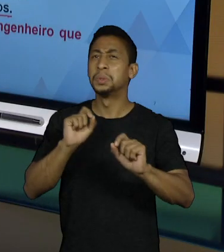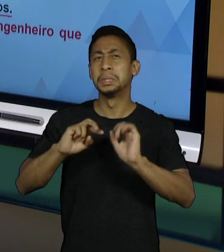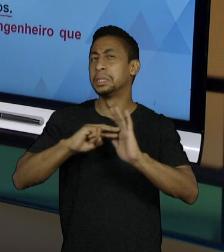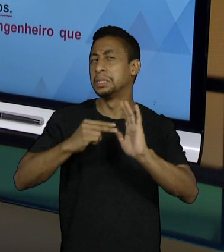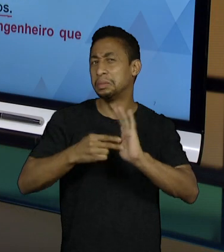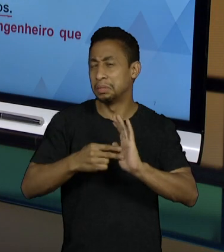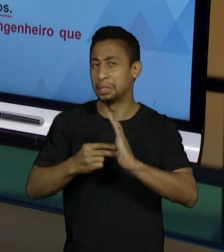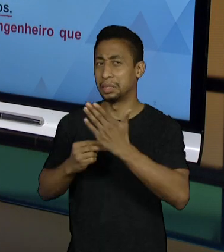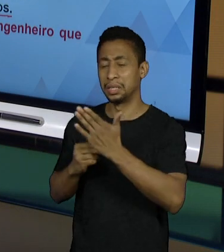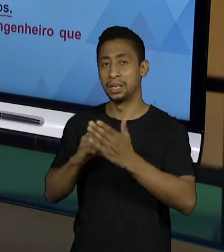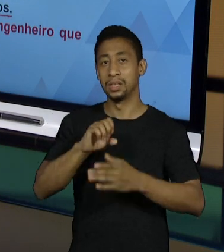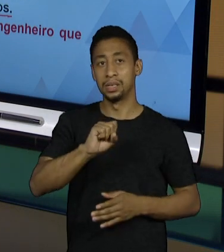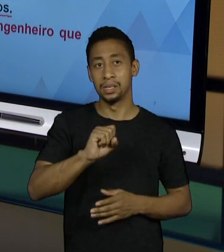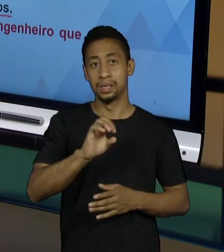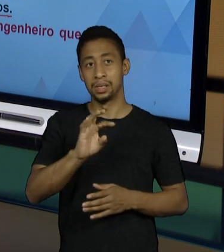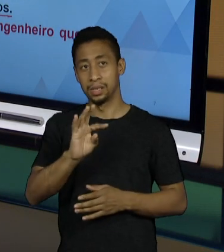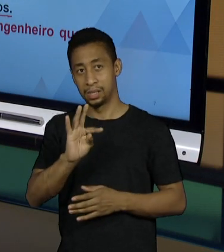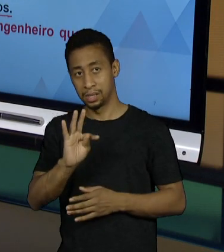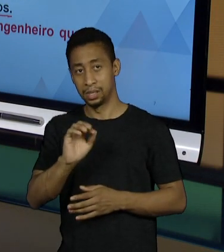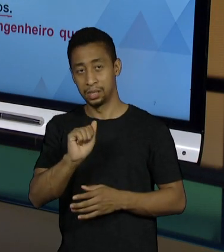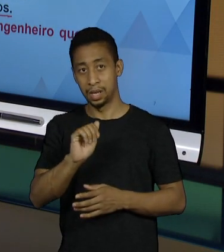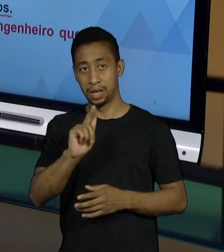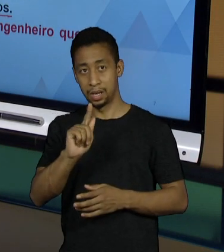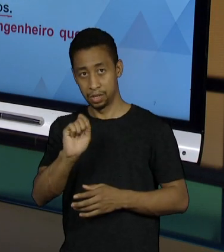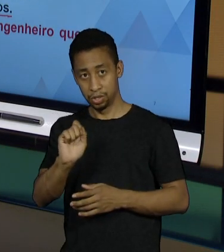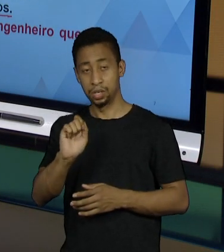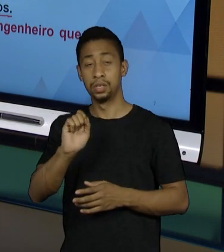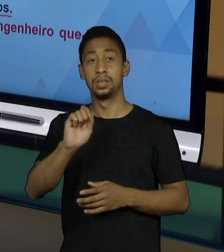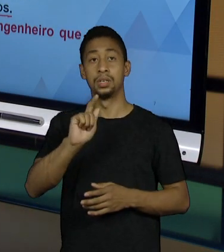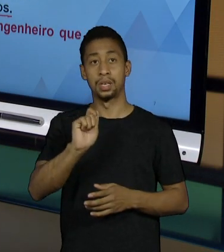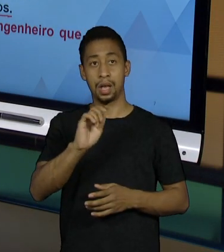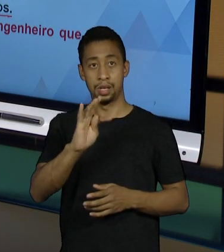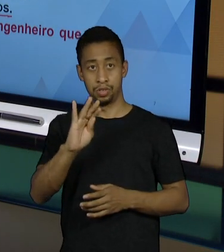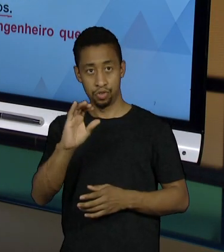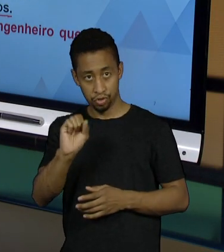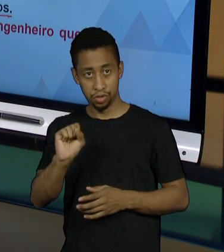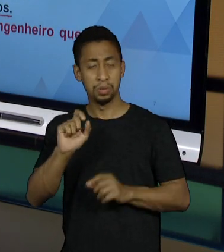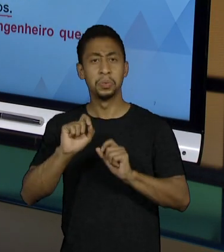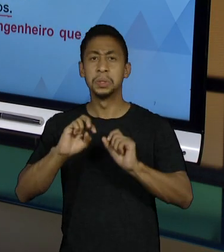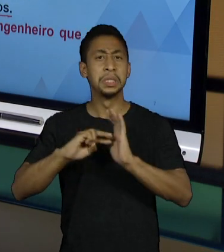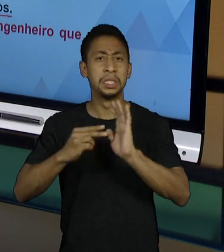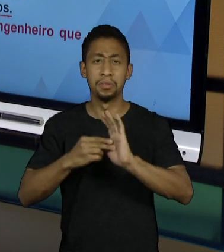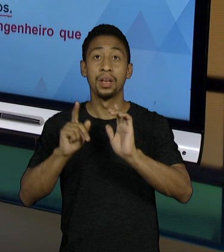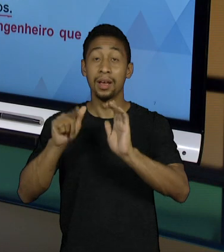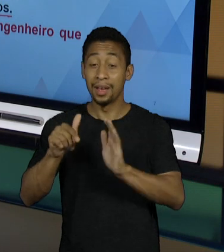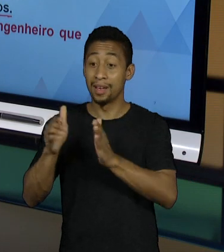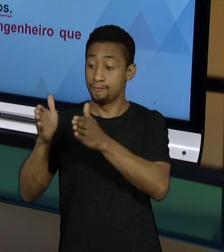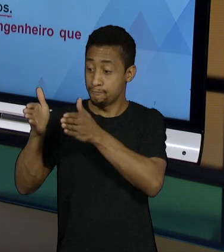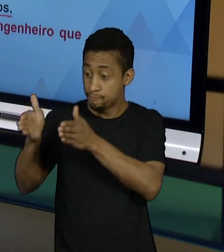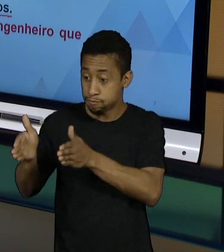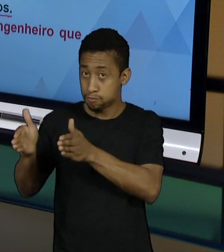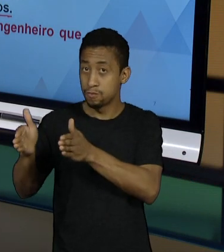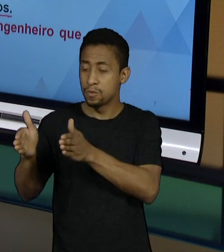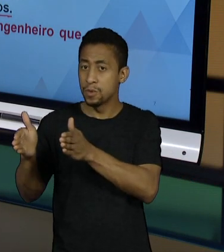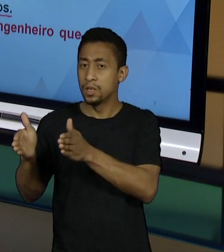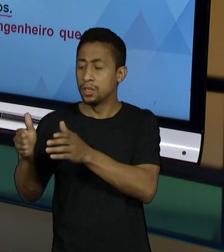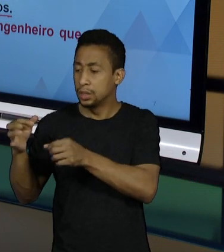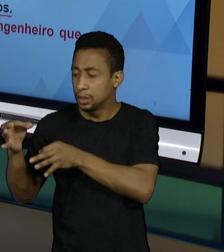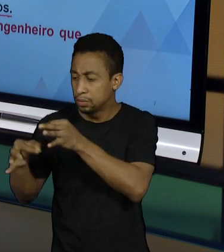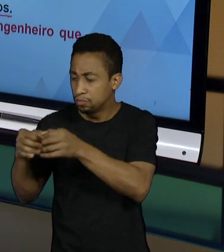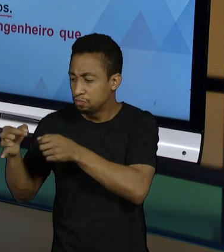Você passar de uma atividade a outra dentro do desenvolvimento de produto ou de uma fase ou de uma macrofase para outra?